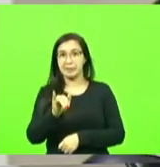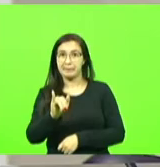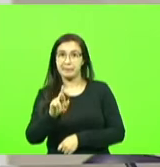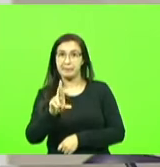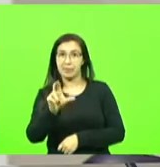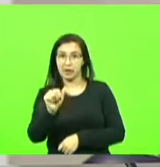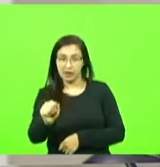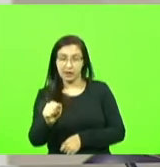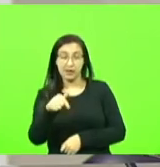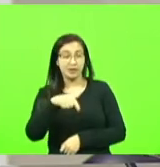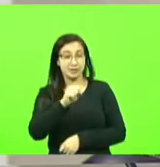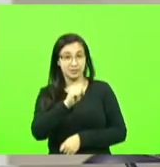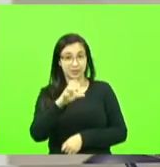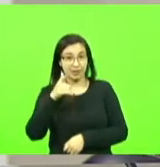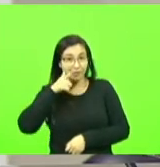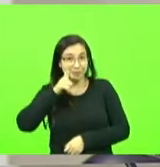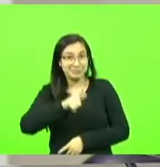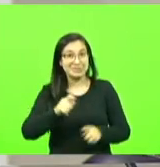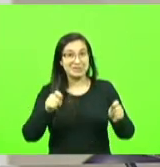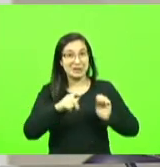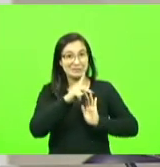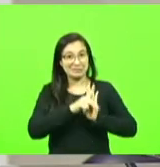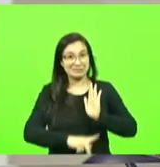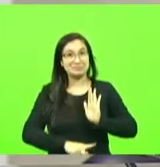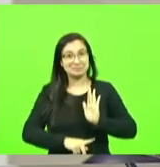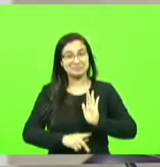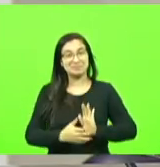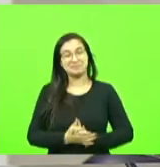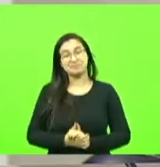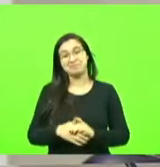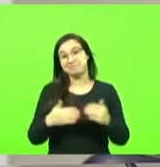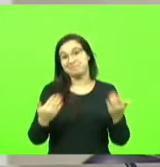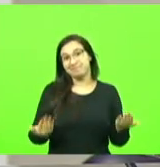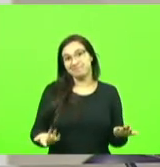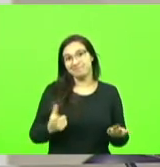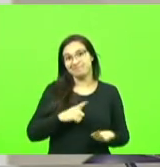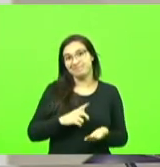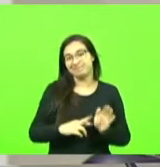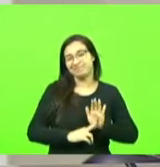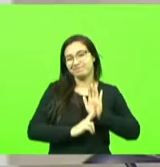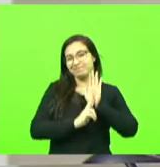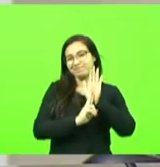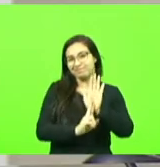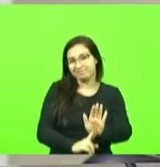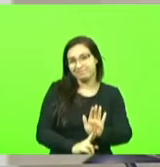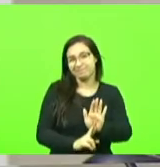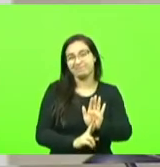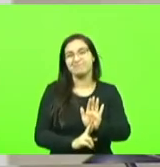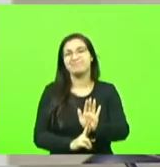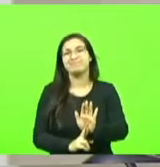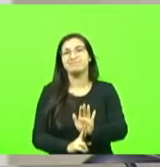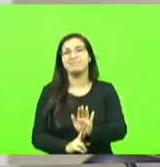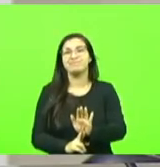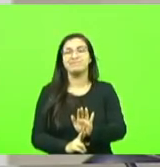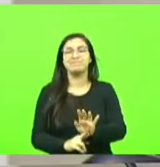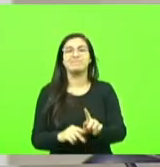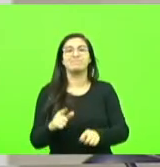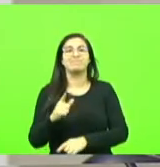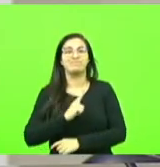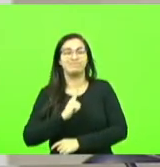contemplada então nós temos aí representação que realmente tem